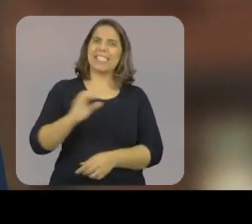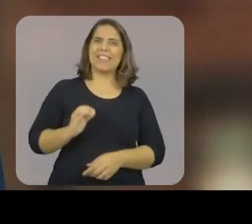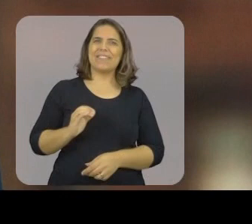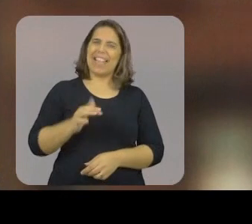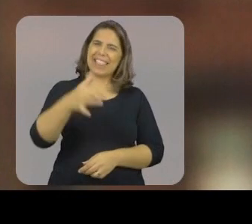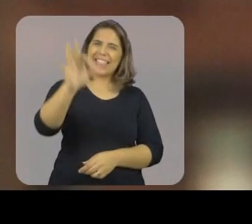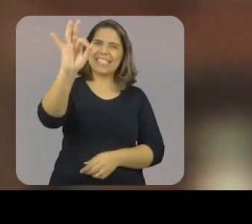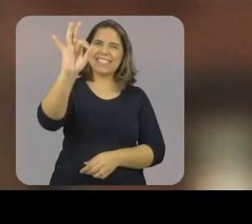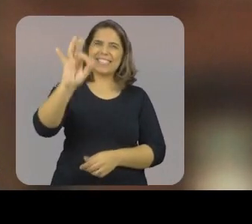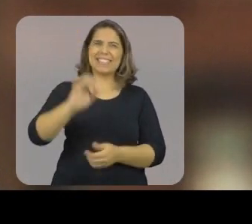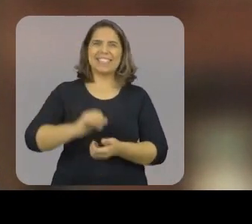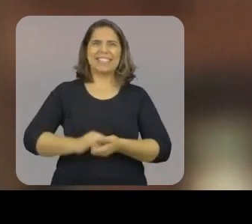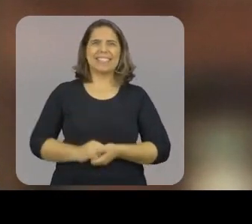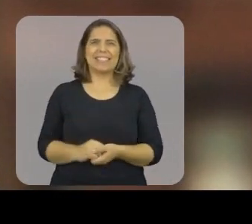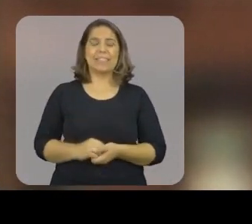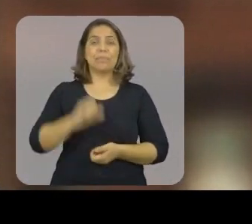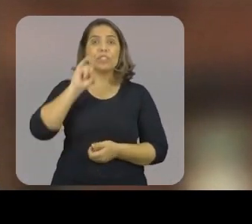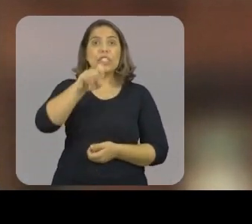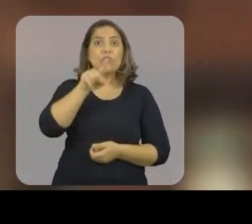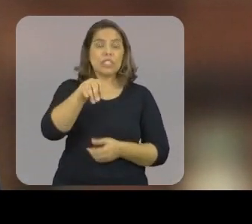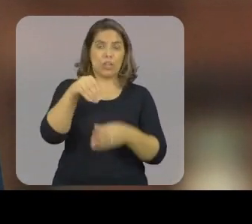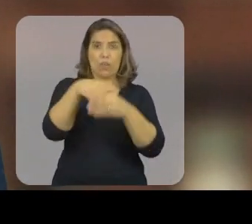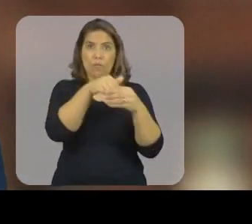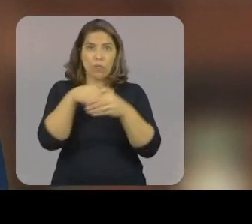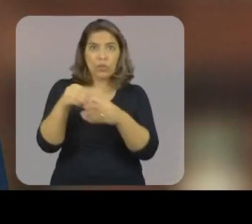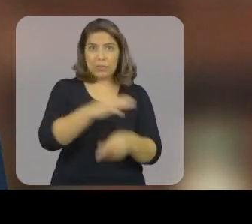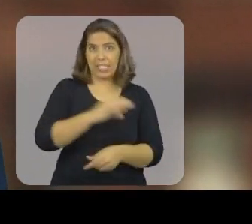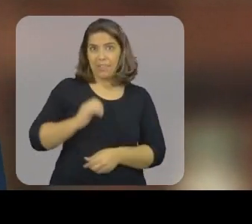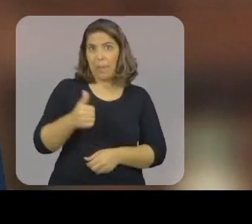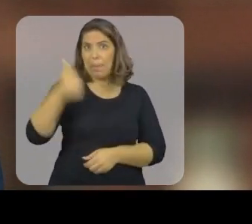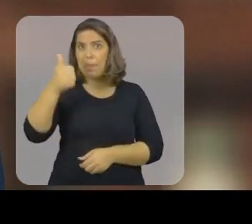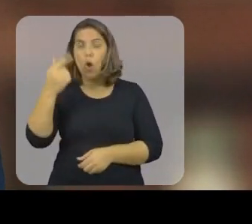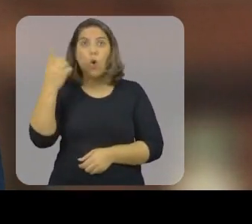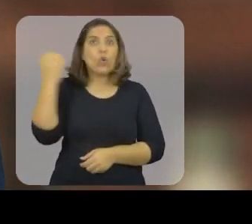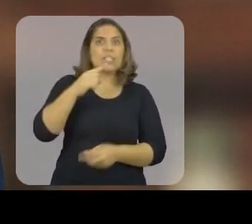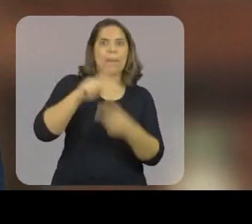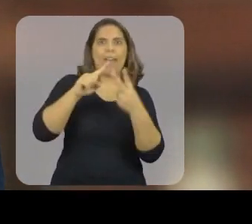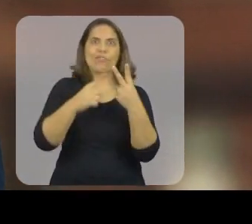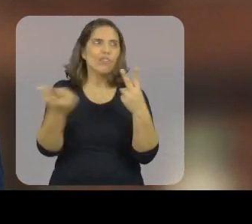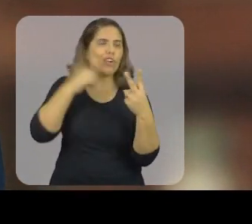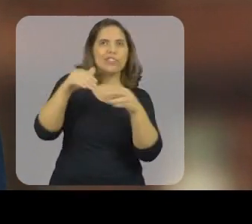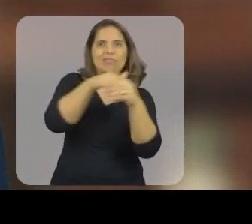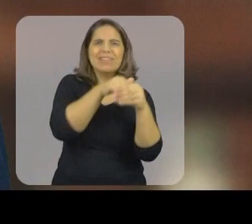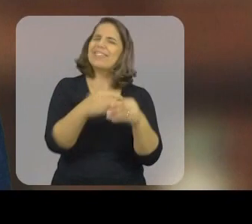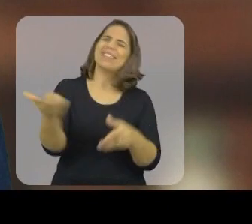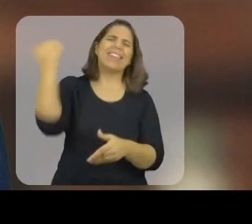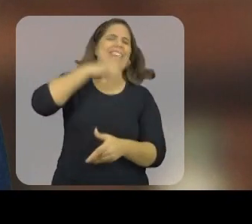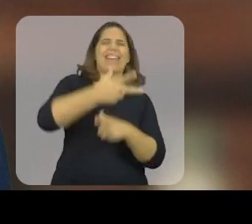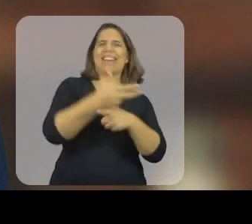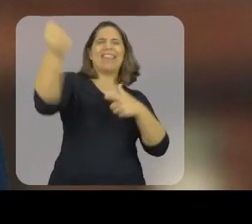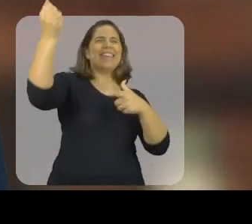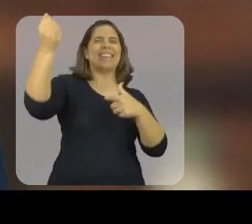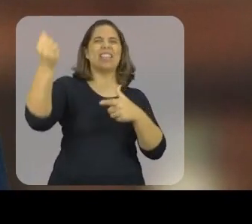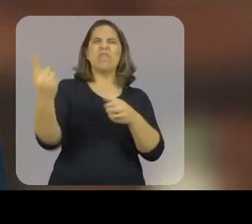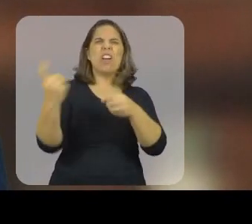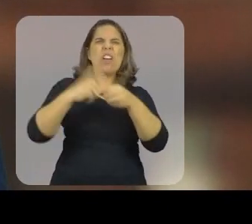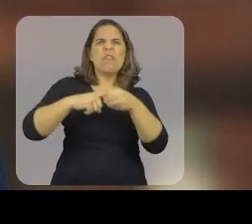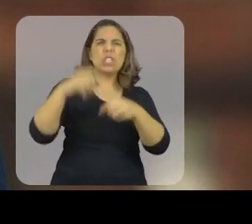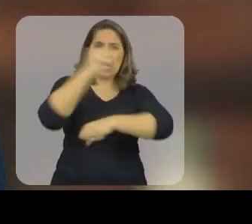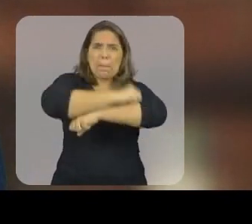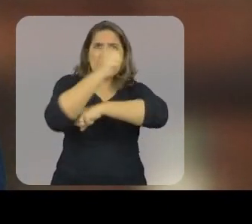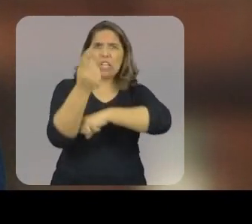Colocaria a vida da sua família em risco? Crivella já provou que está no comando, vencendo a Covid